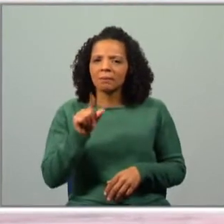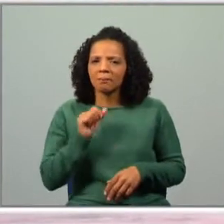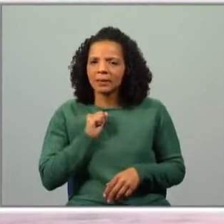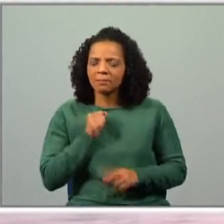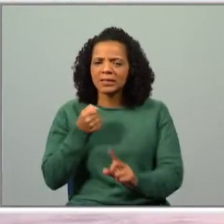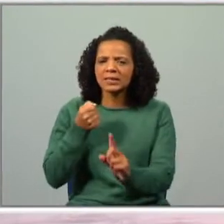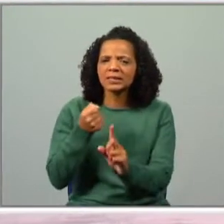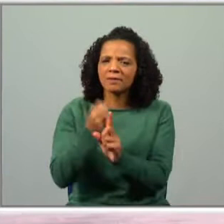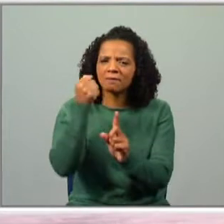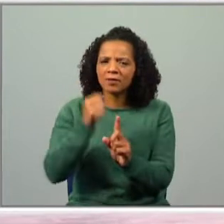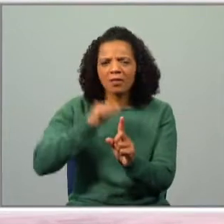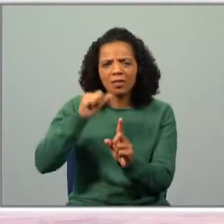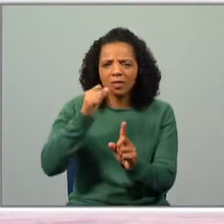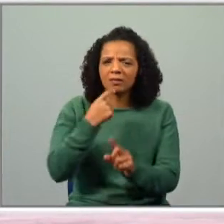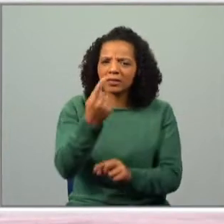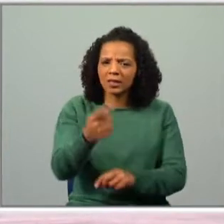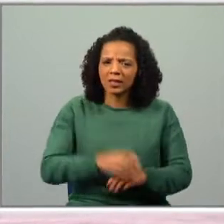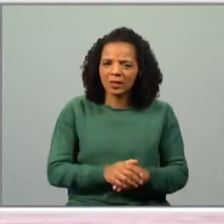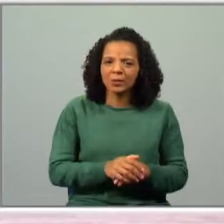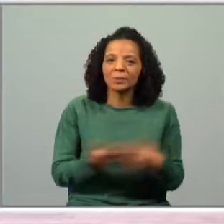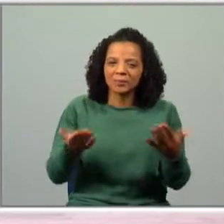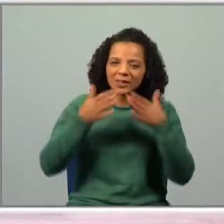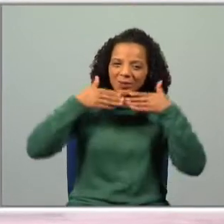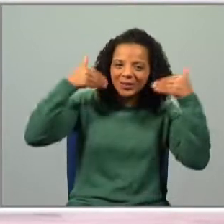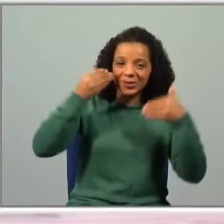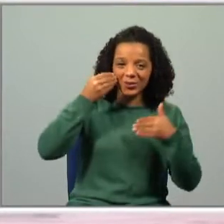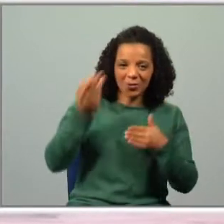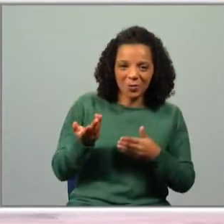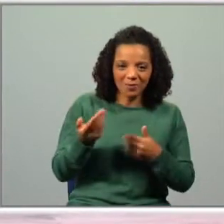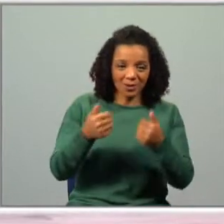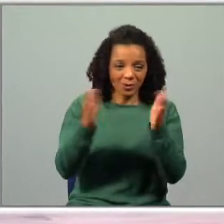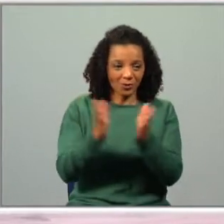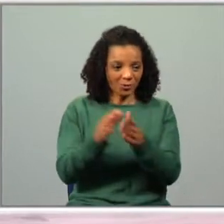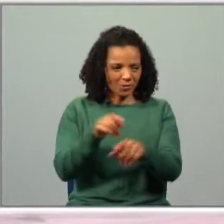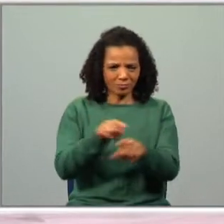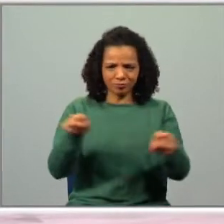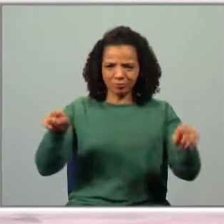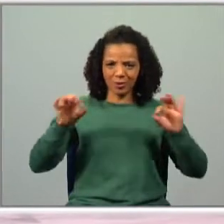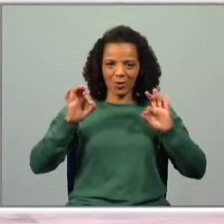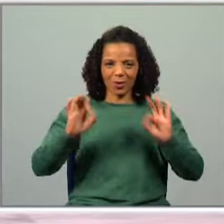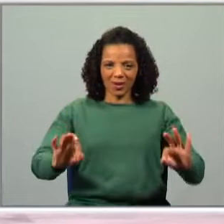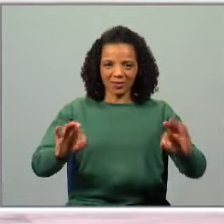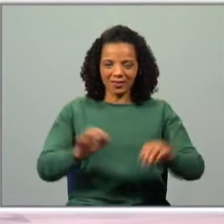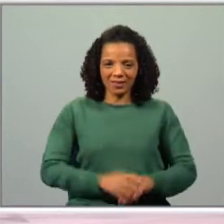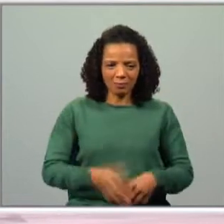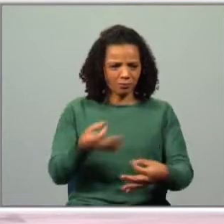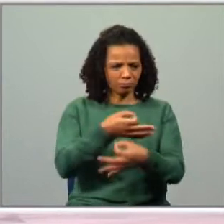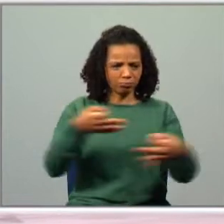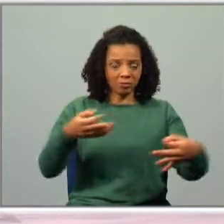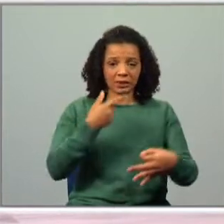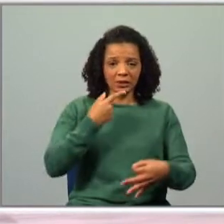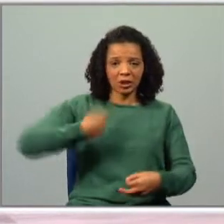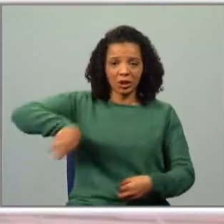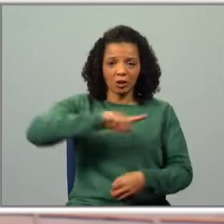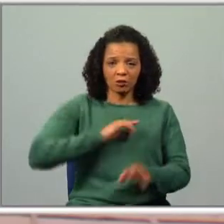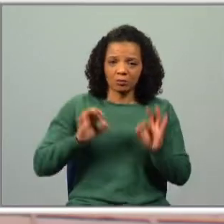te costumo deixar, como vão esses sorrisos? Todos desse lado, ótimo. Então é sinal que estamos mesmo, mesmo prontos para